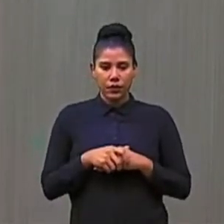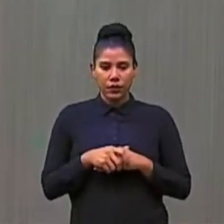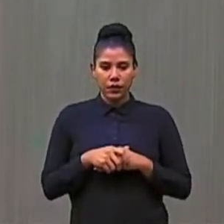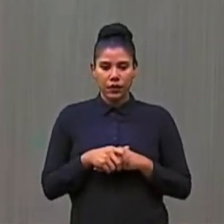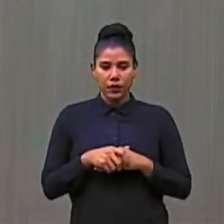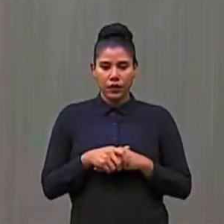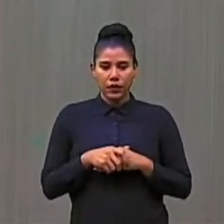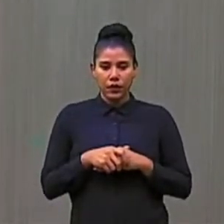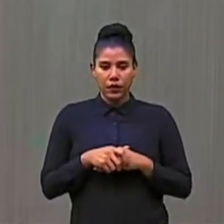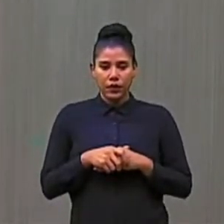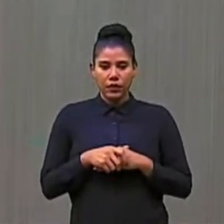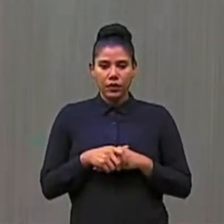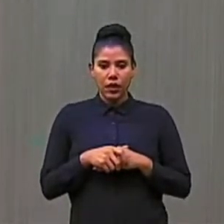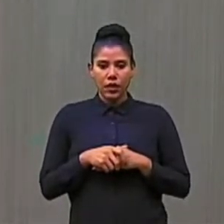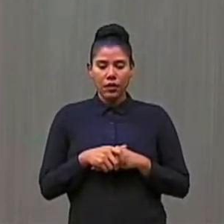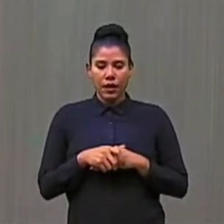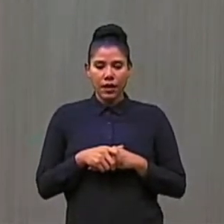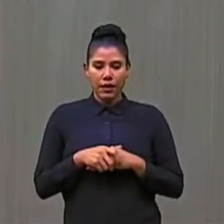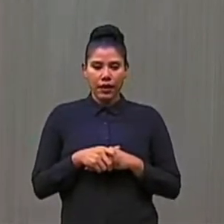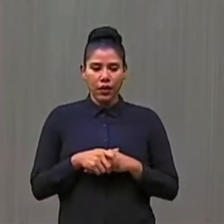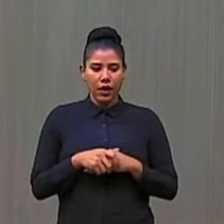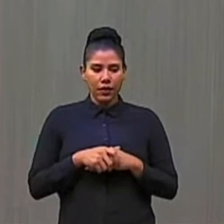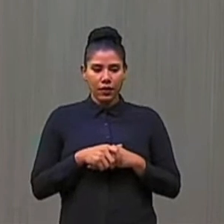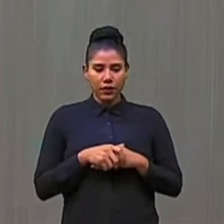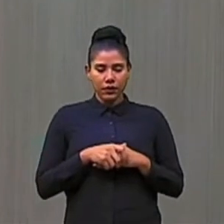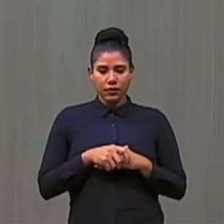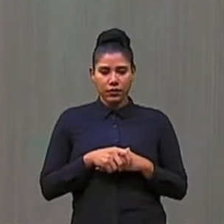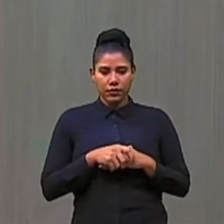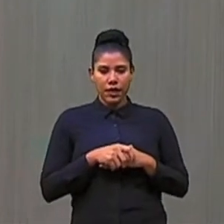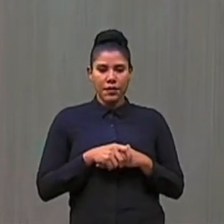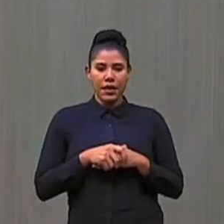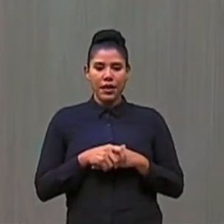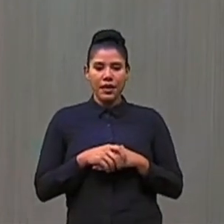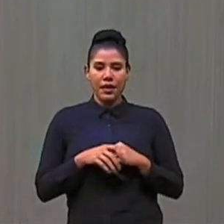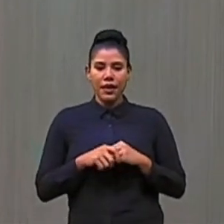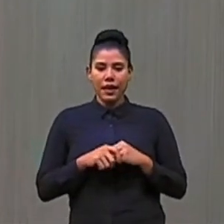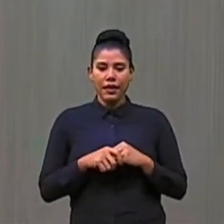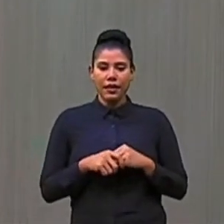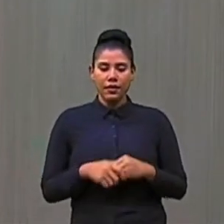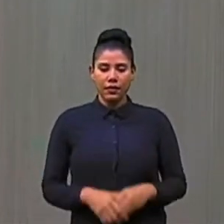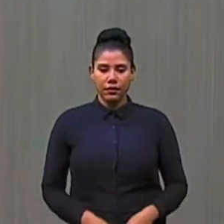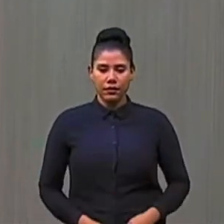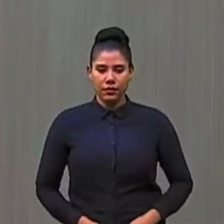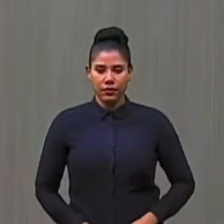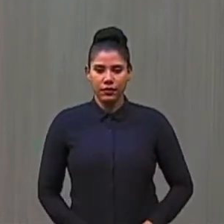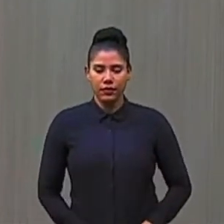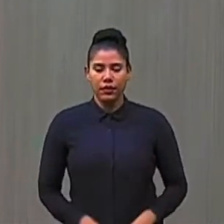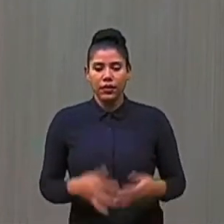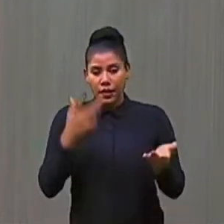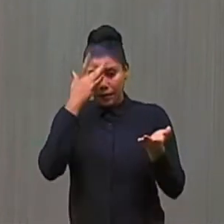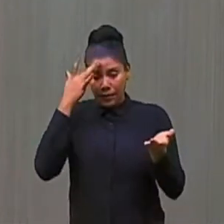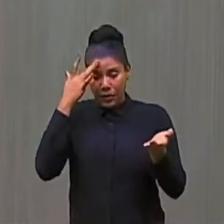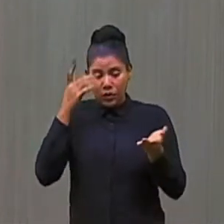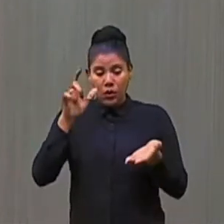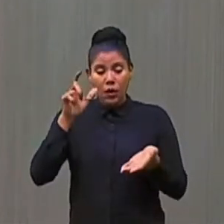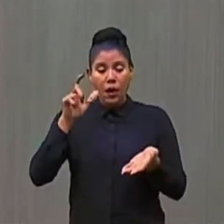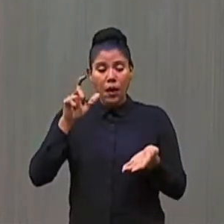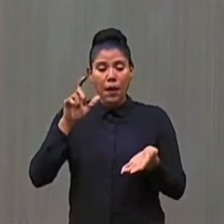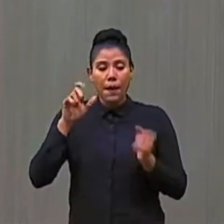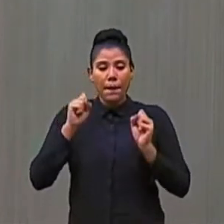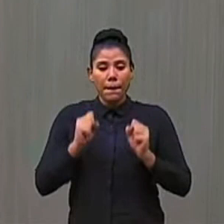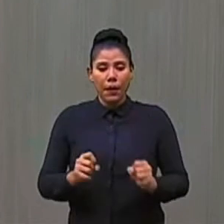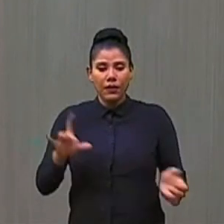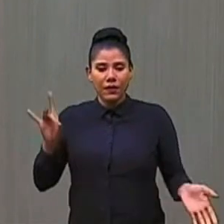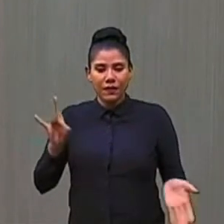privada, para que as pessoas possam realmente conquistar a